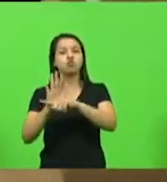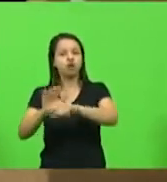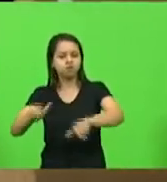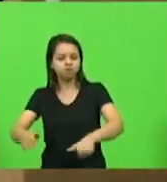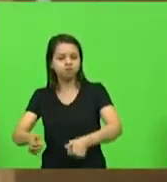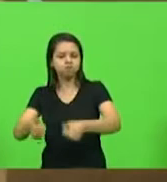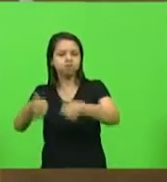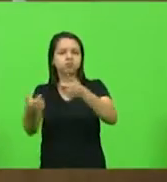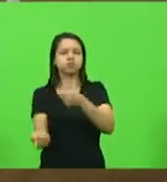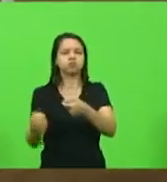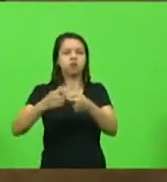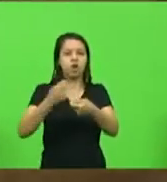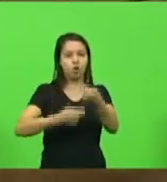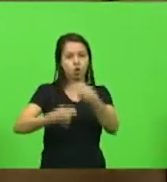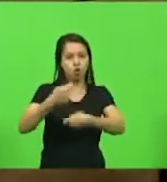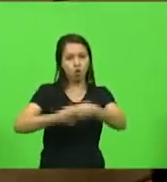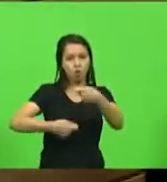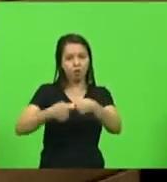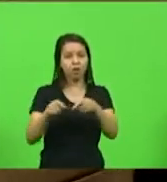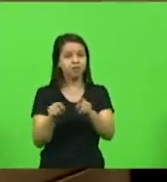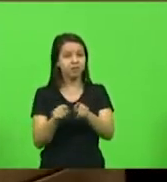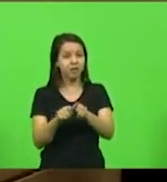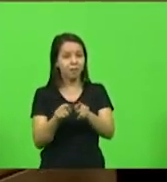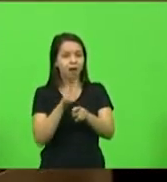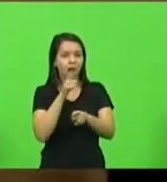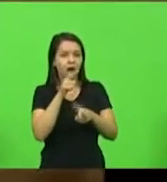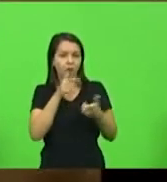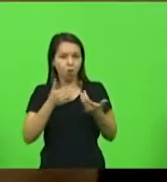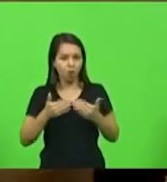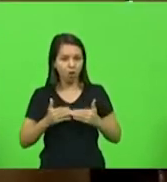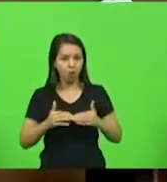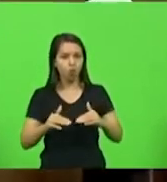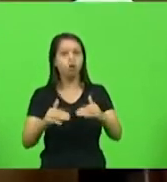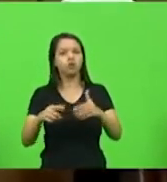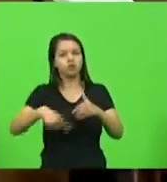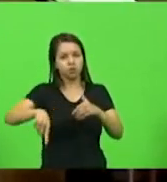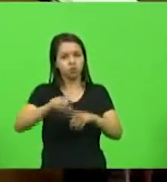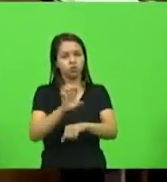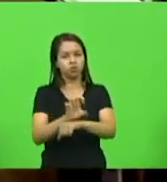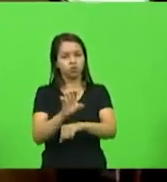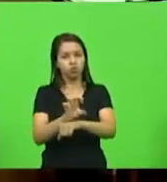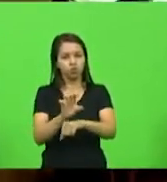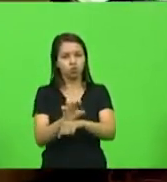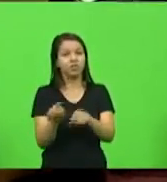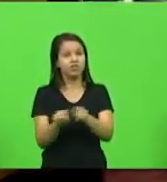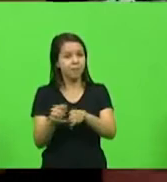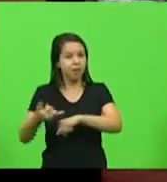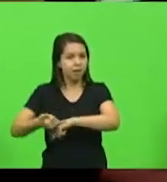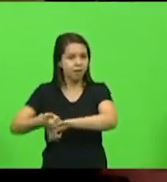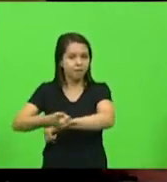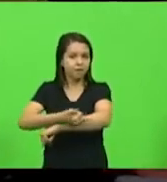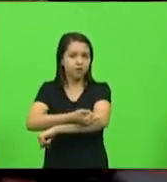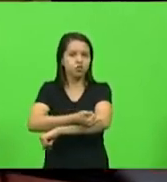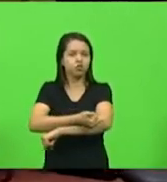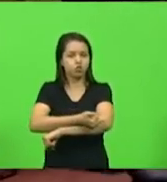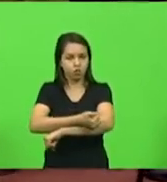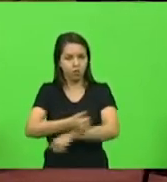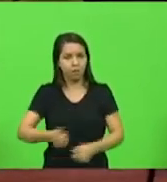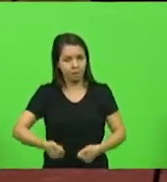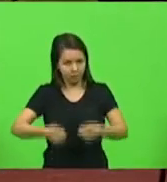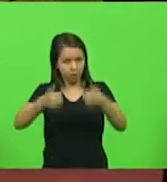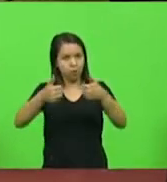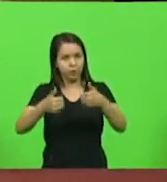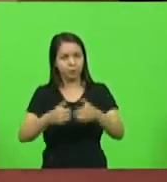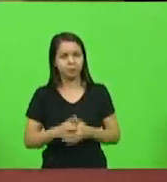disponibilidade hídrica do nosso Estado, e também, como não poderia deixar de ser, na infraestrutura. Onde e